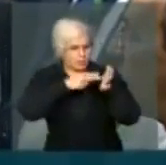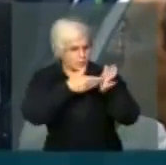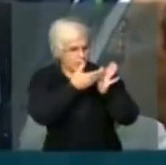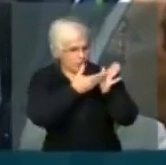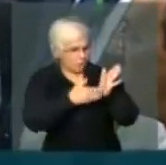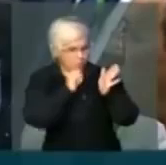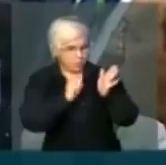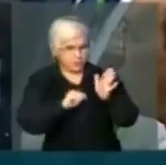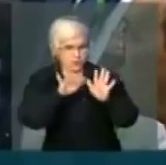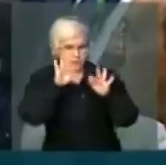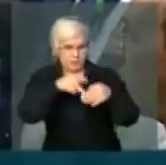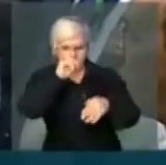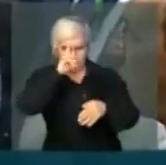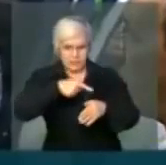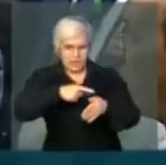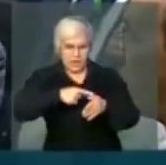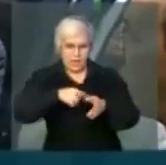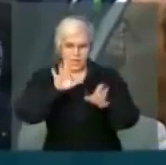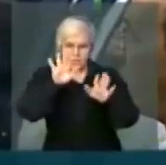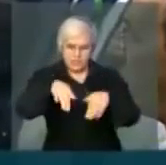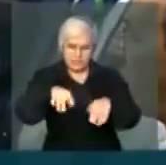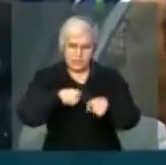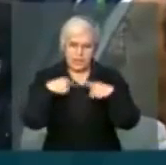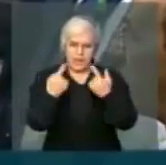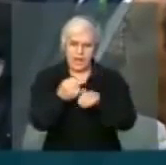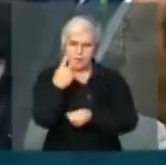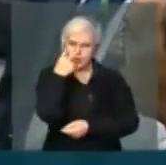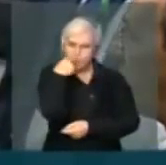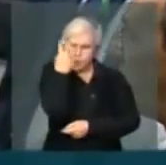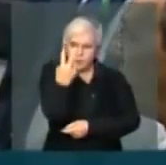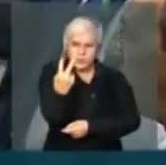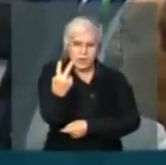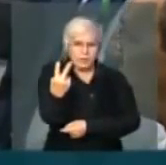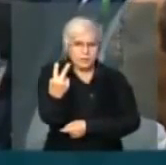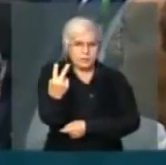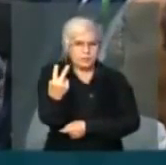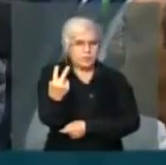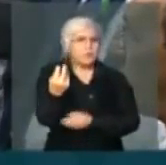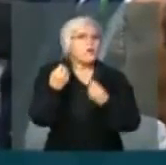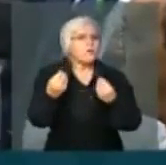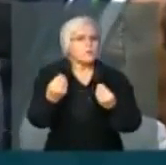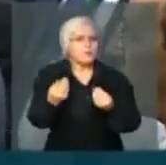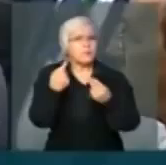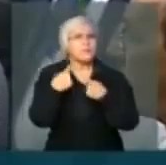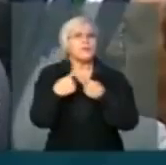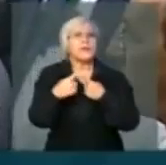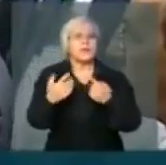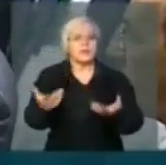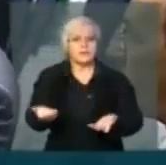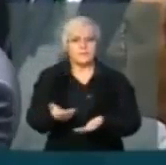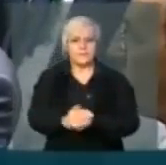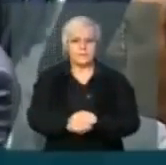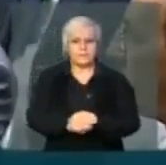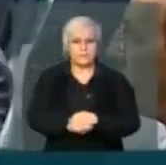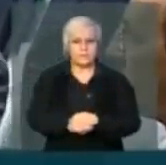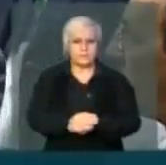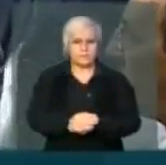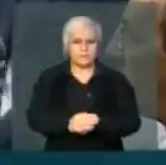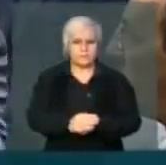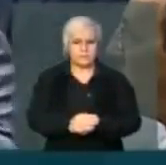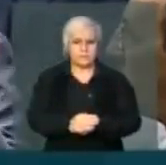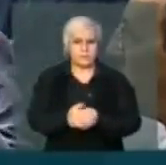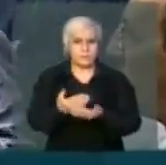de 2 horas? por que essa interpretação leniente da metade de 2 horas? quando o coro estava se